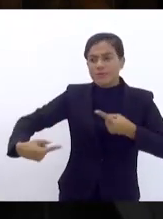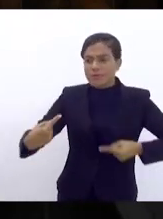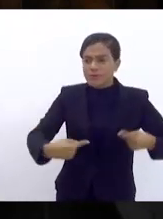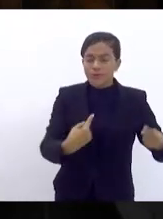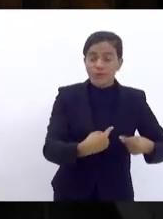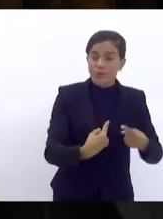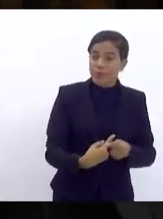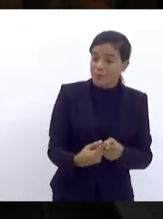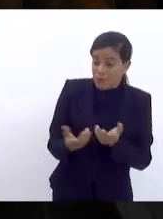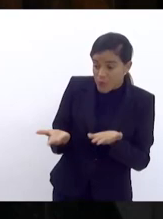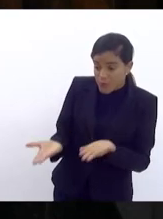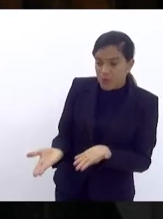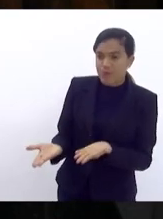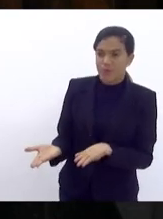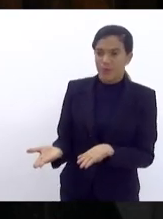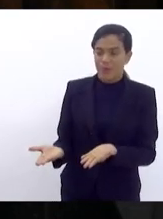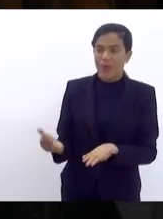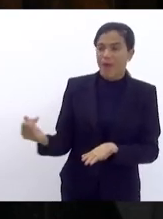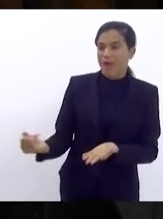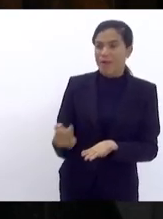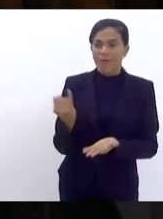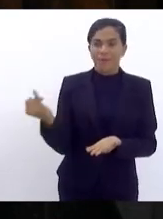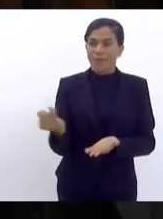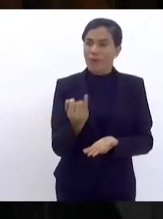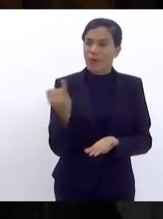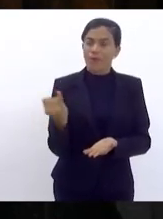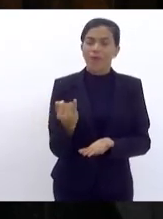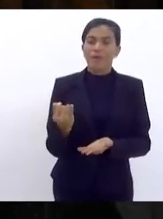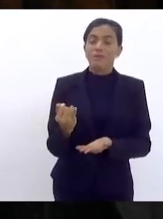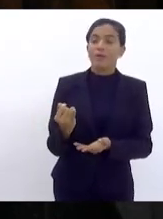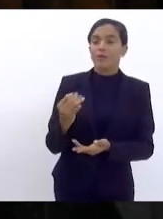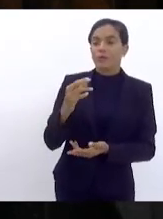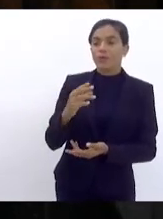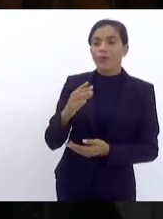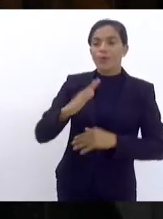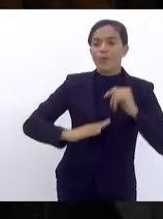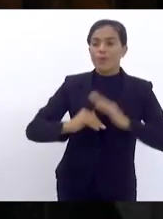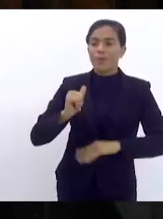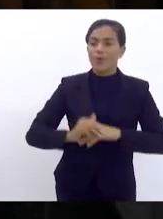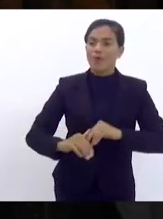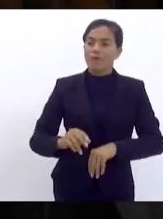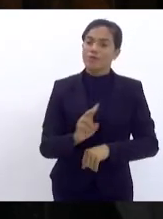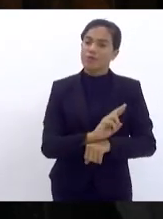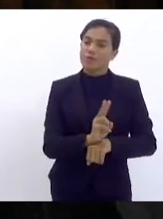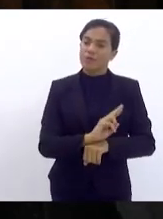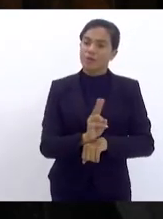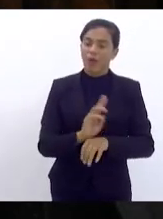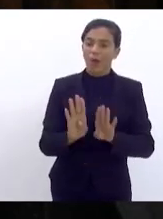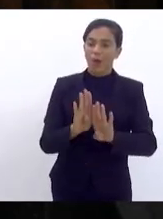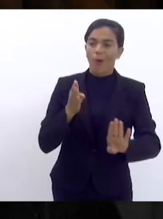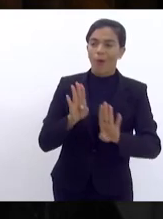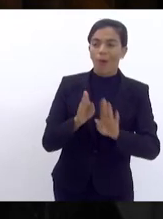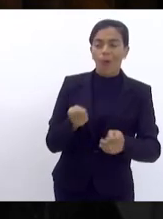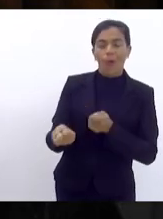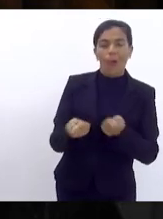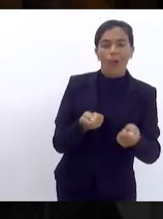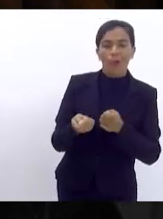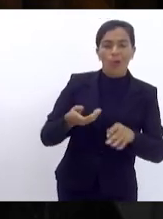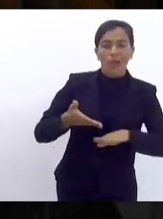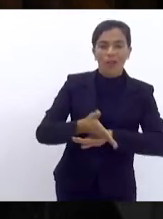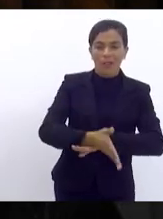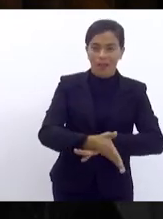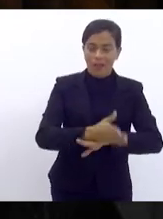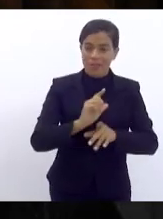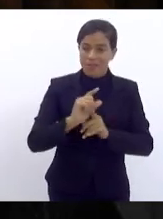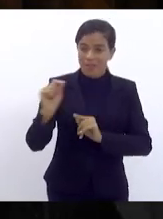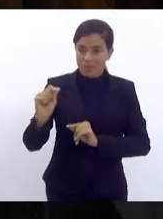justamente a importância dos porteiros no controle de entrada e saída, não só